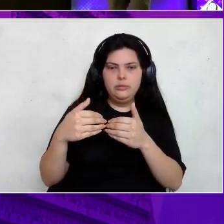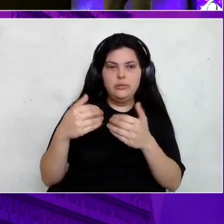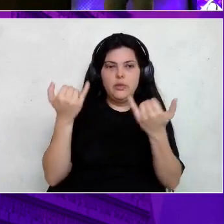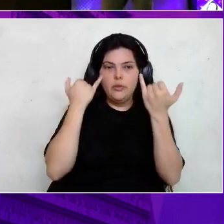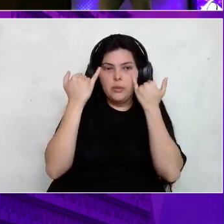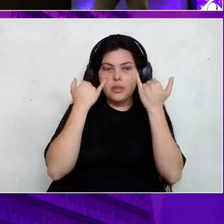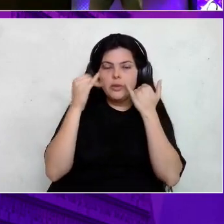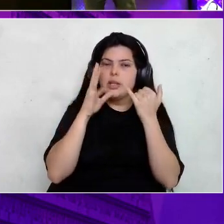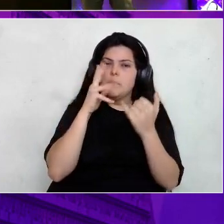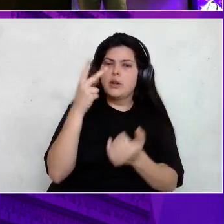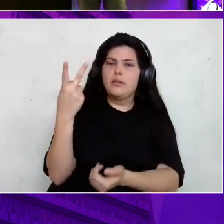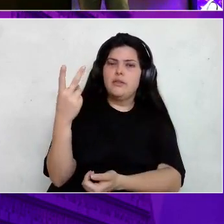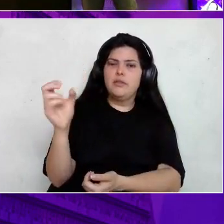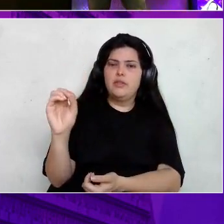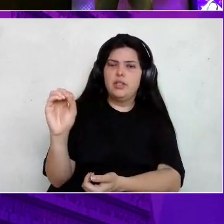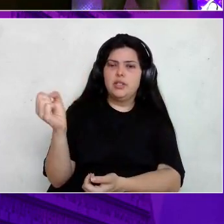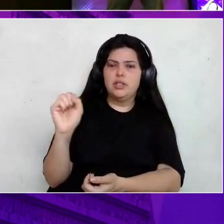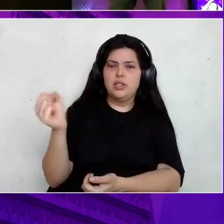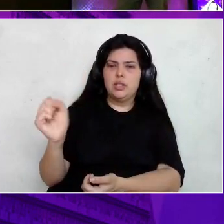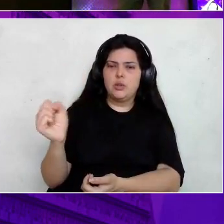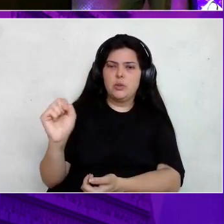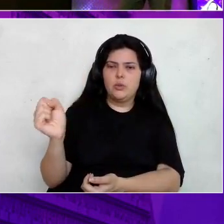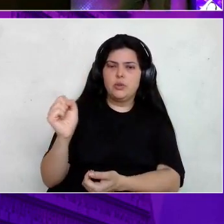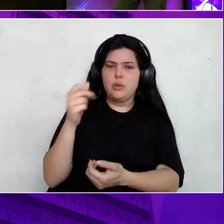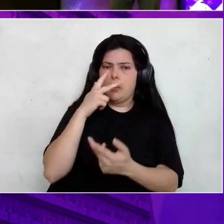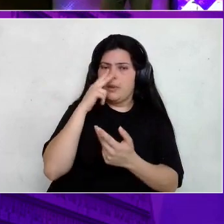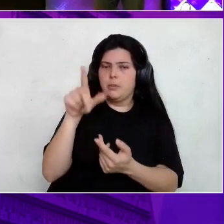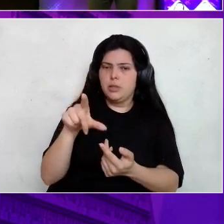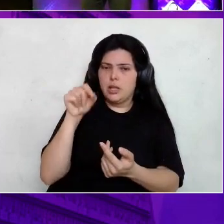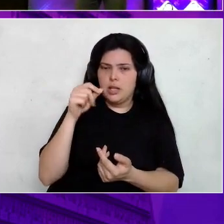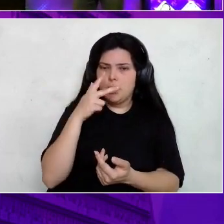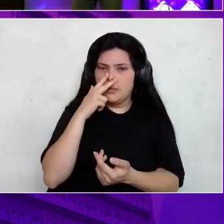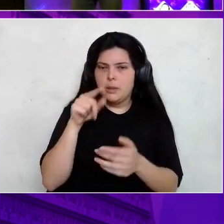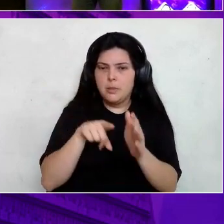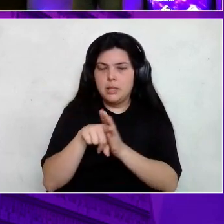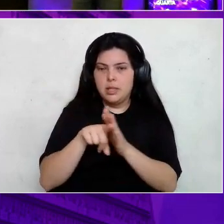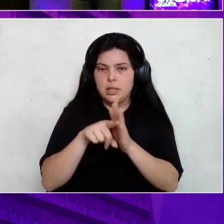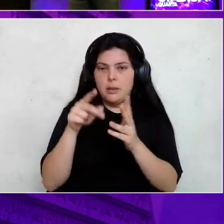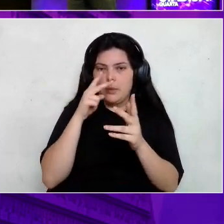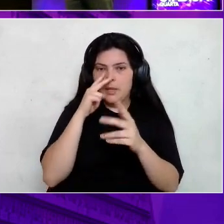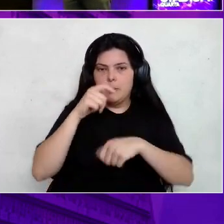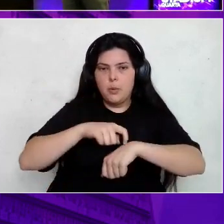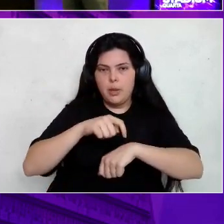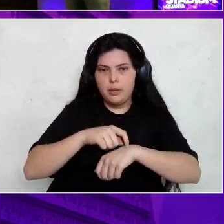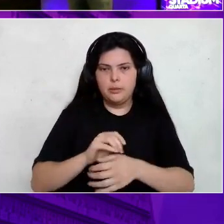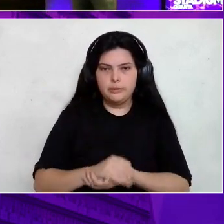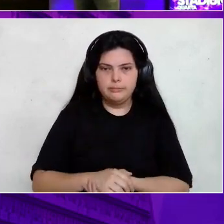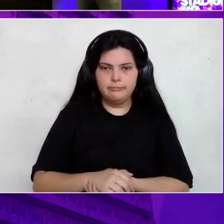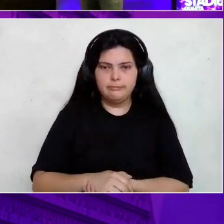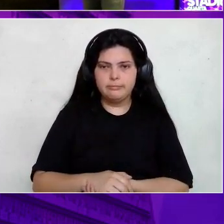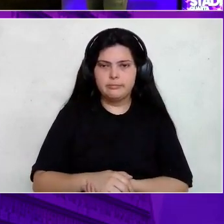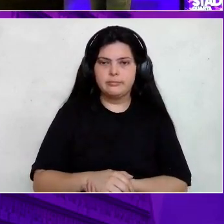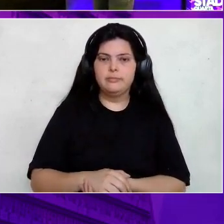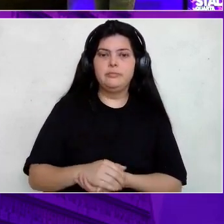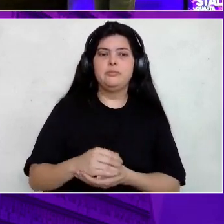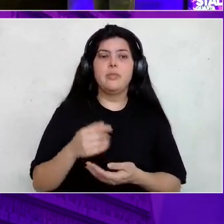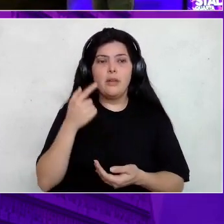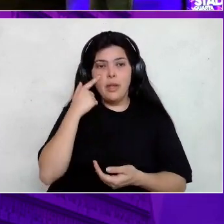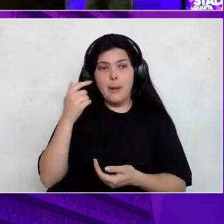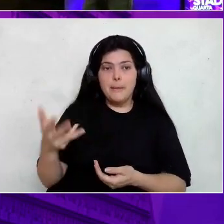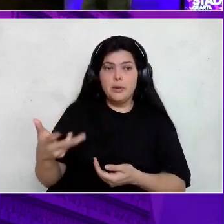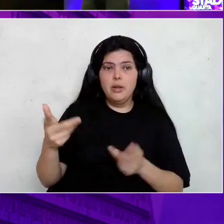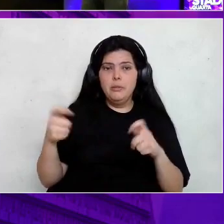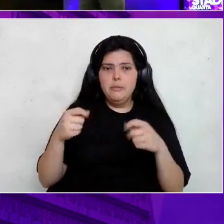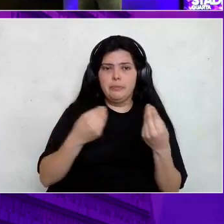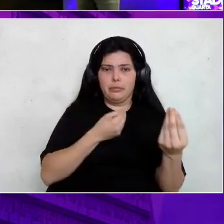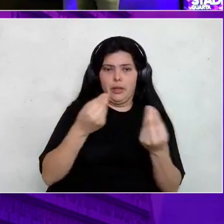de 20 segundos. Para ele fazer o mesmo select, a mesma consulta, no mesmo momento. Tá legal? Então, vocês terem uma ideia da performance que a gente consegue entregar com essa plataforma